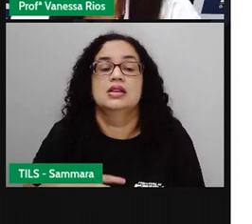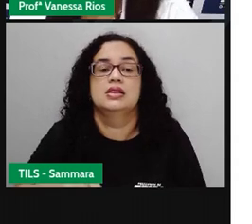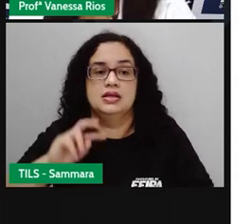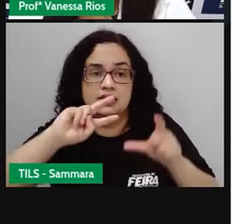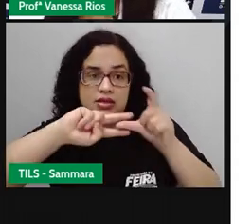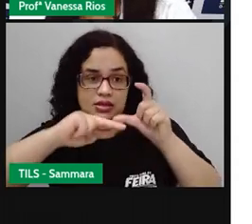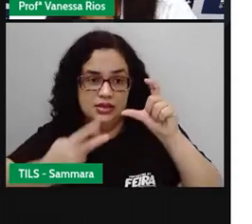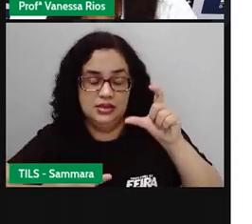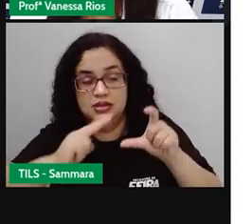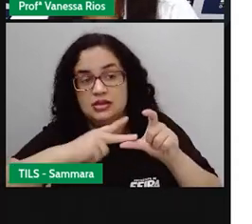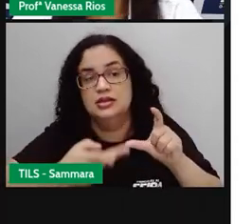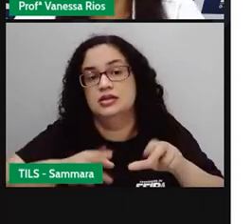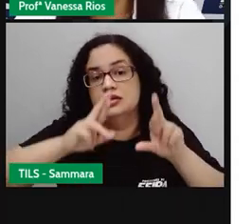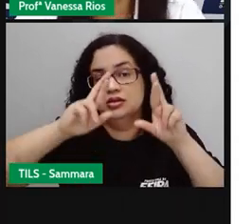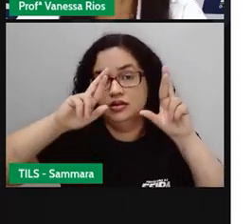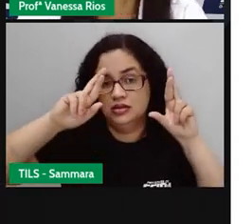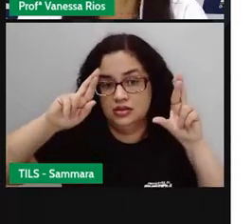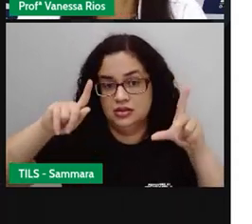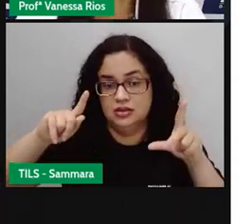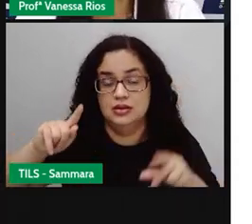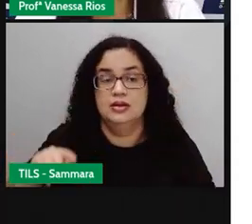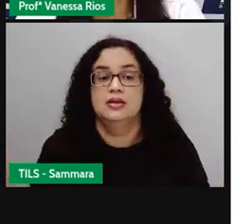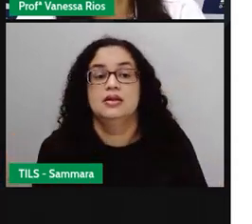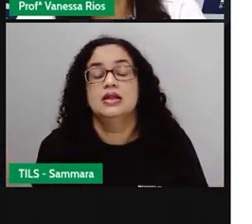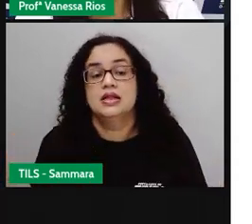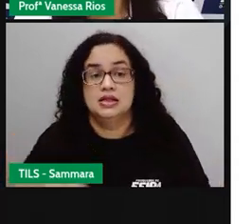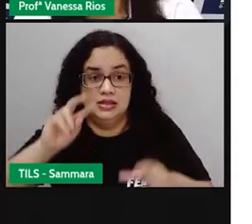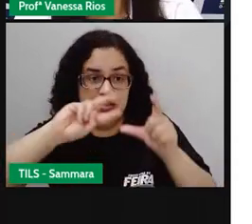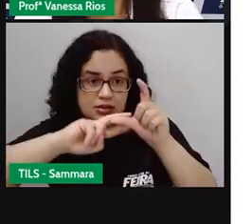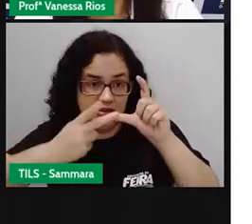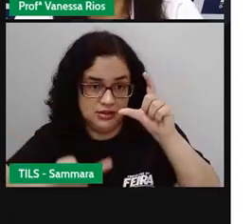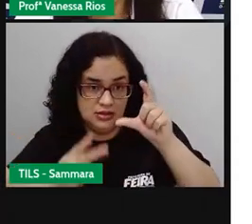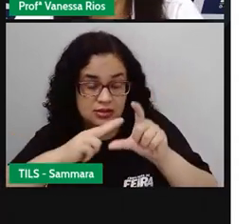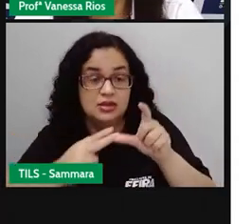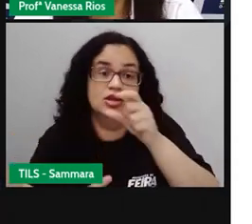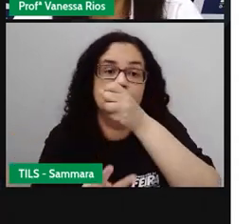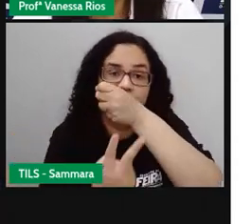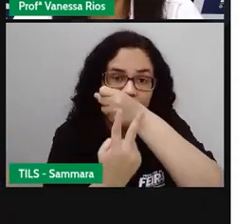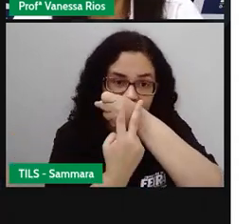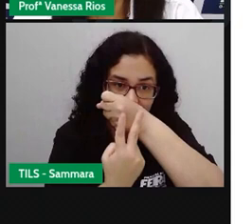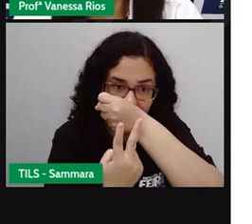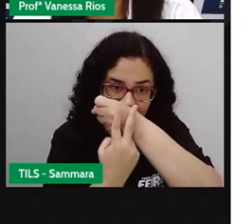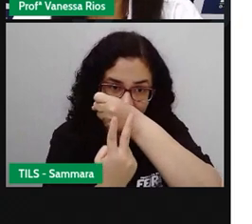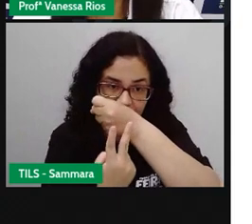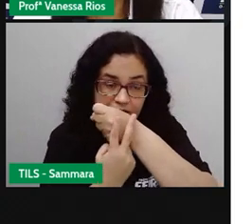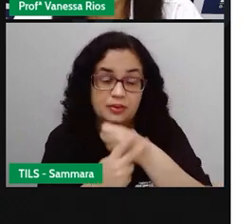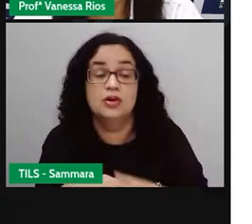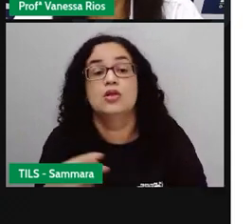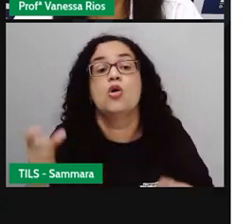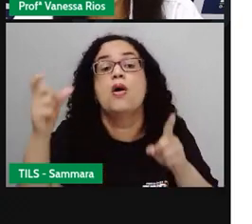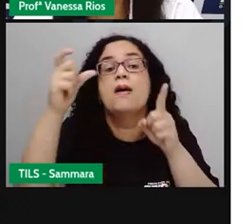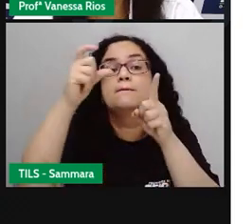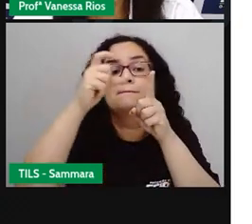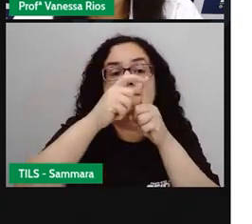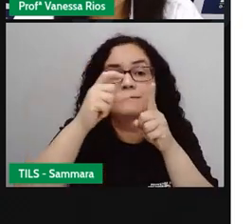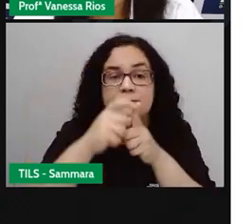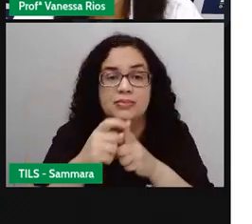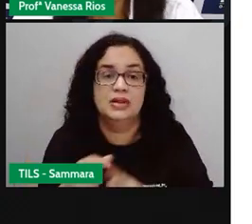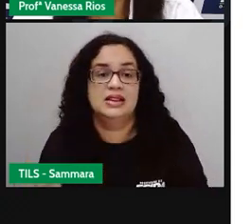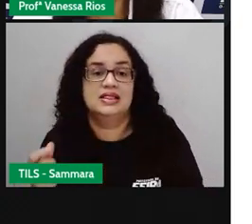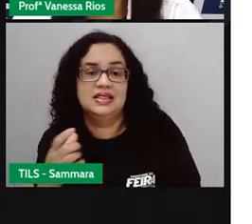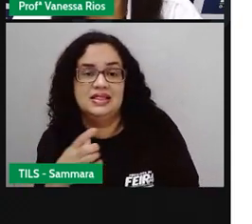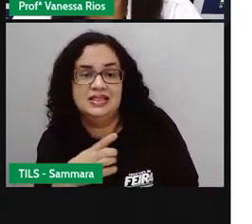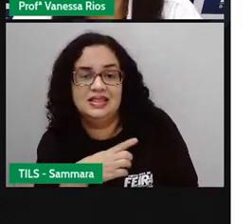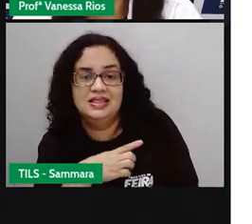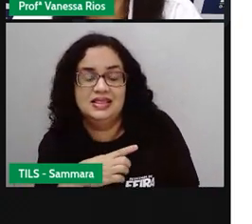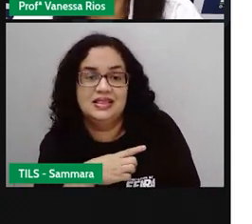classificações diferentes. E uma dessas classificações é o verbo. Então, quando a palavra, ela indica ação,